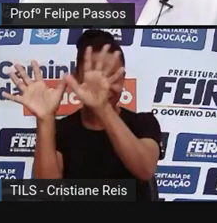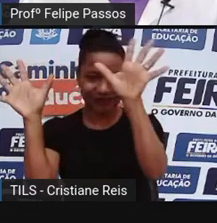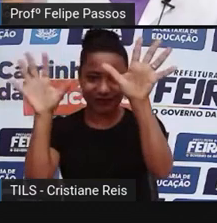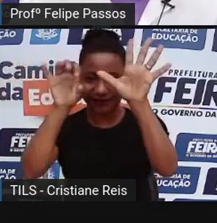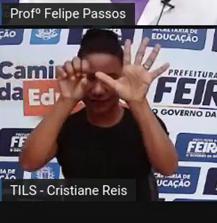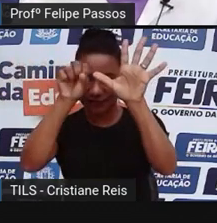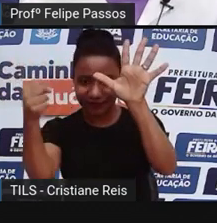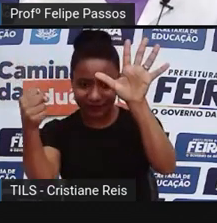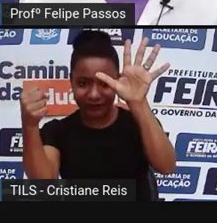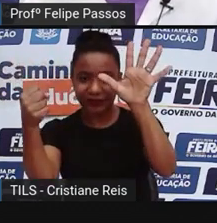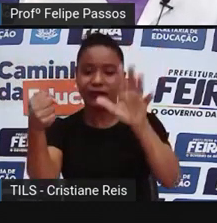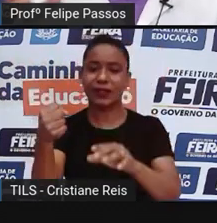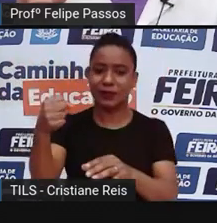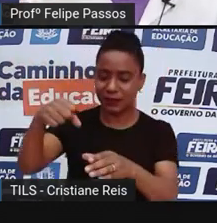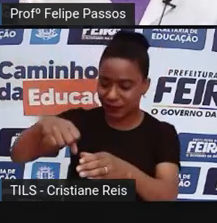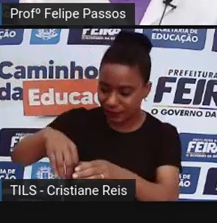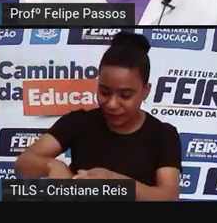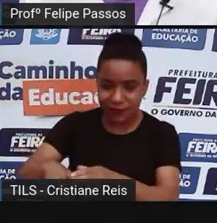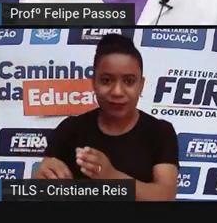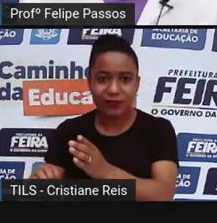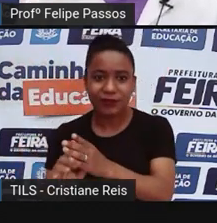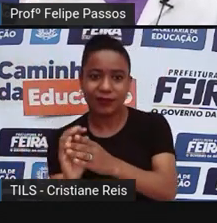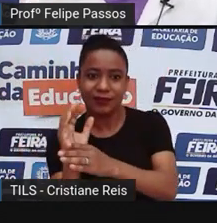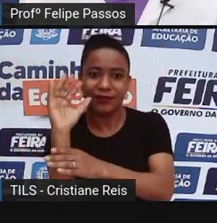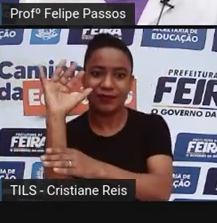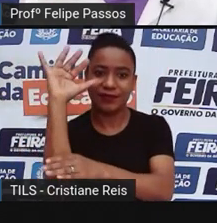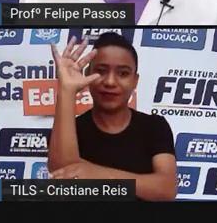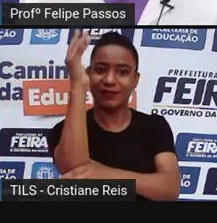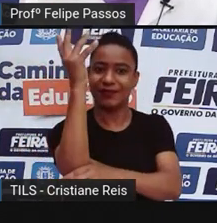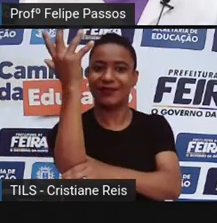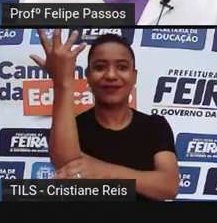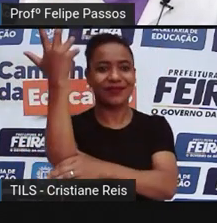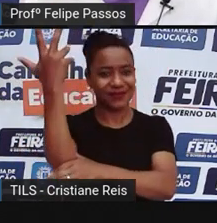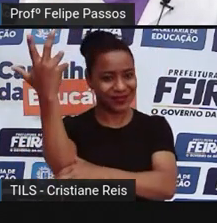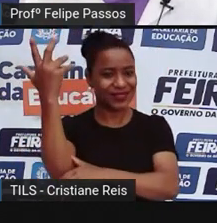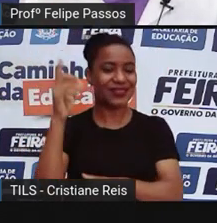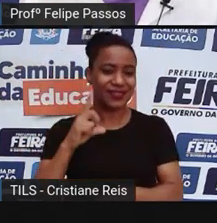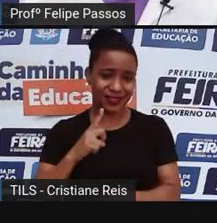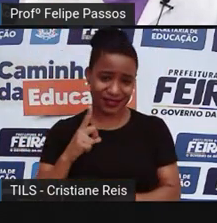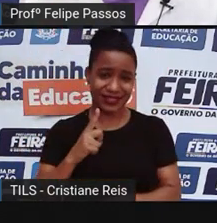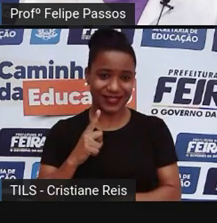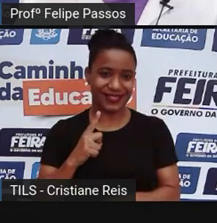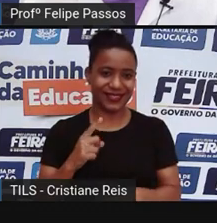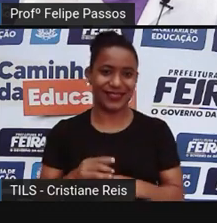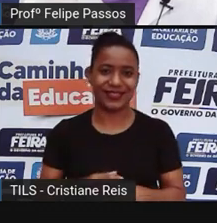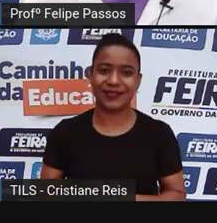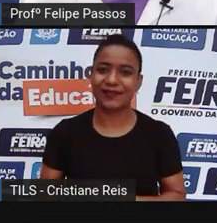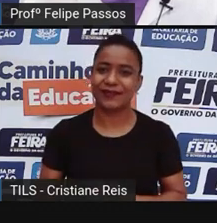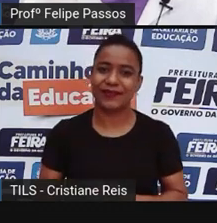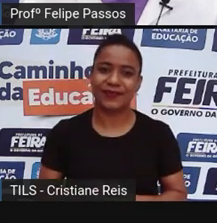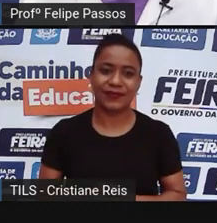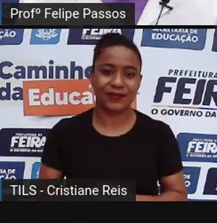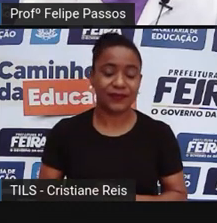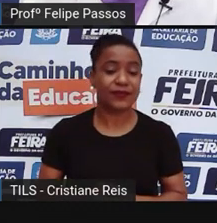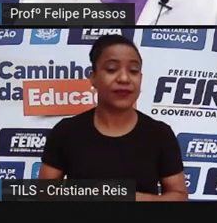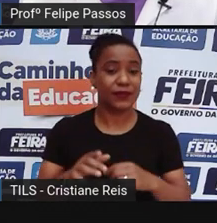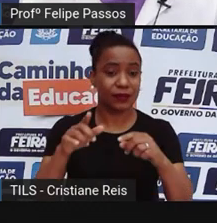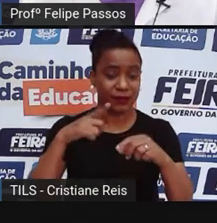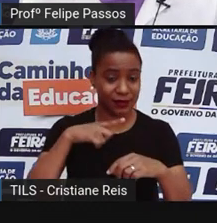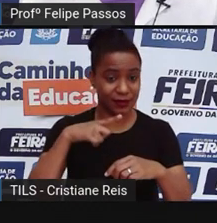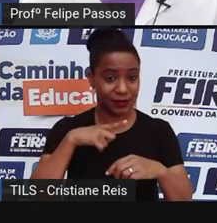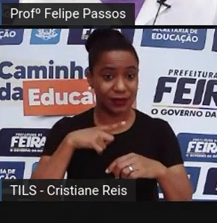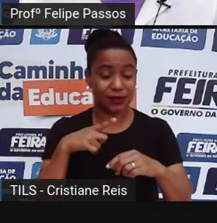e vai nascer um novo indivíduo. Perceba, tanto nesse caso aqui, dos organismos unicelulares,